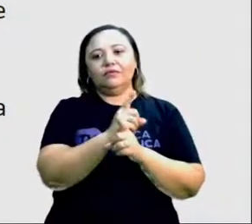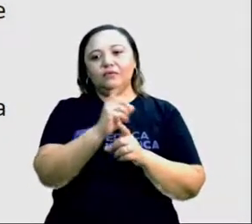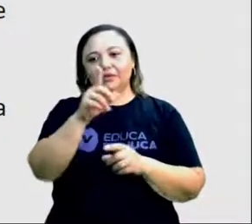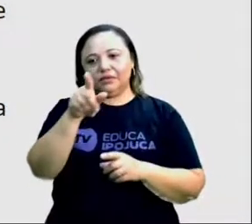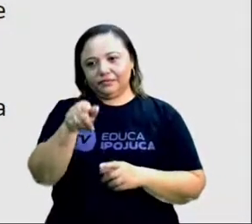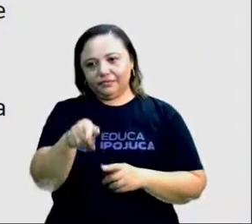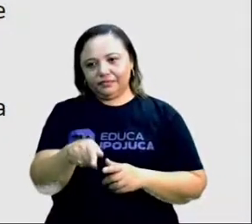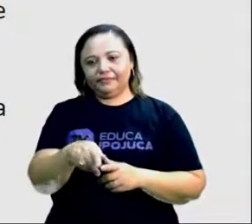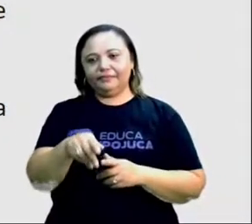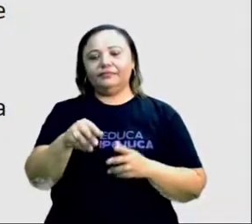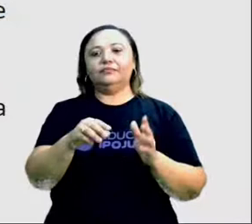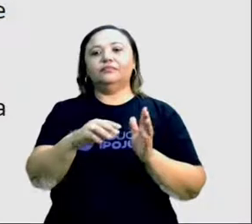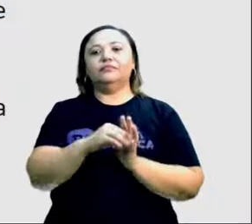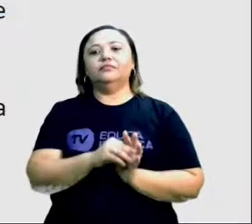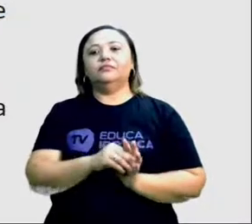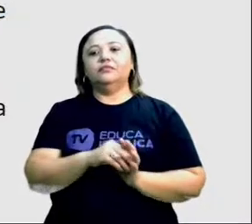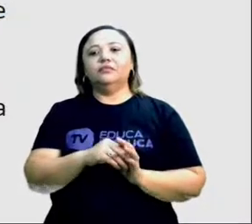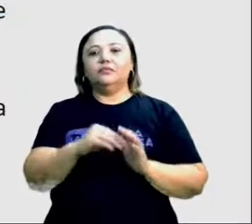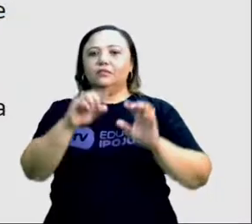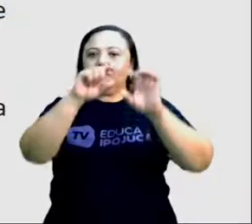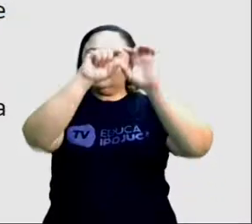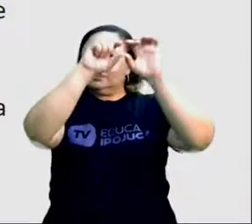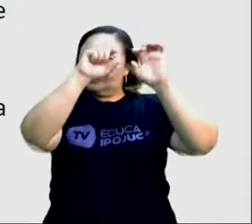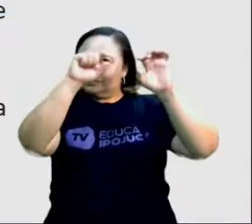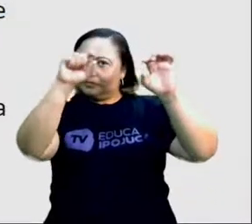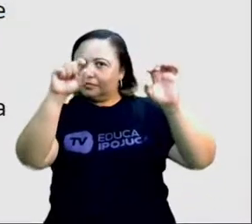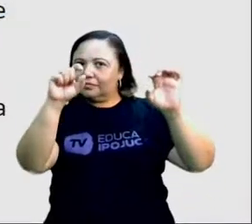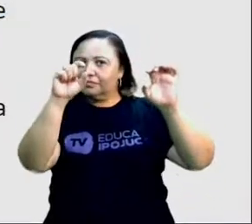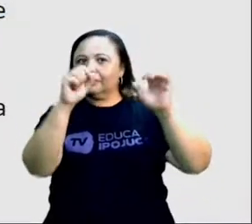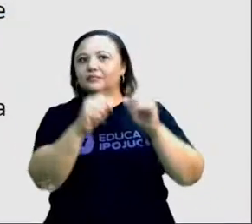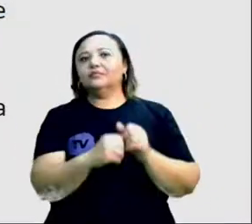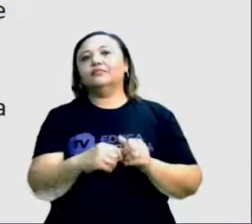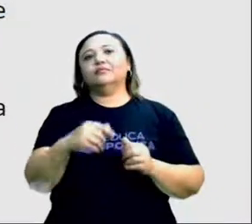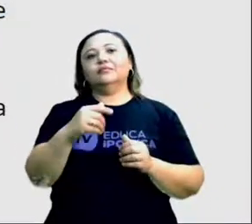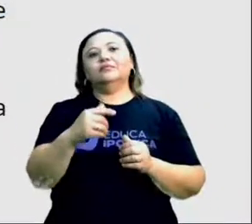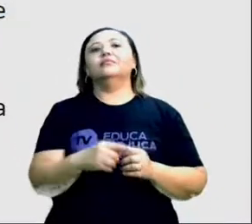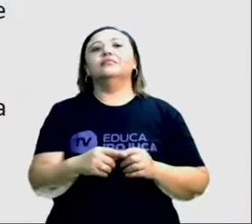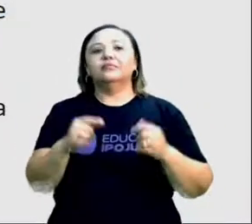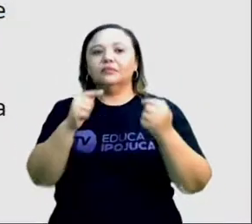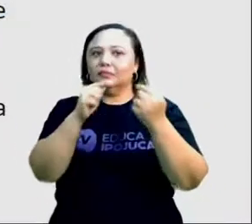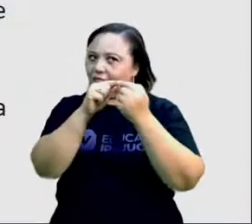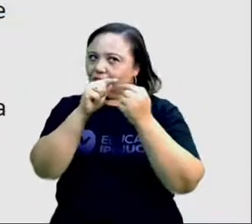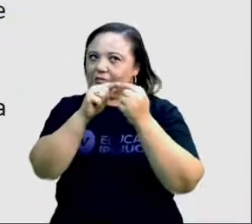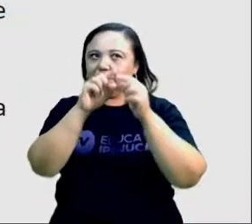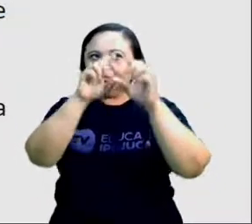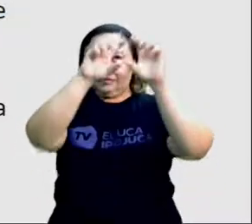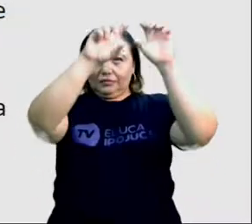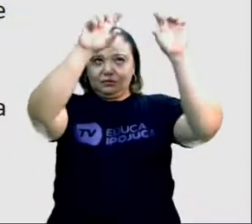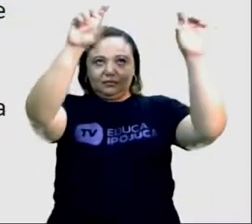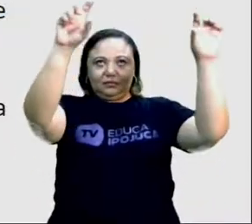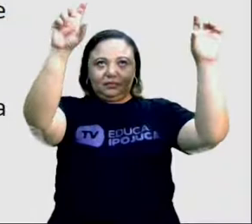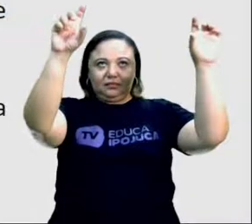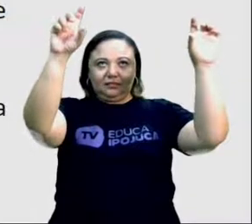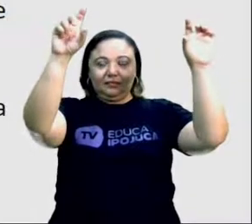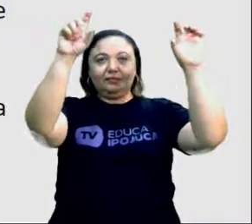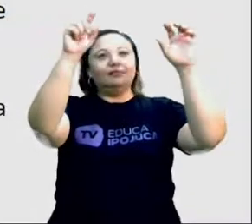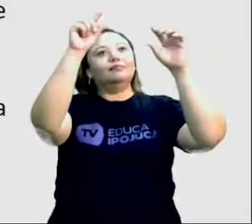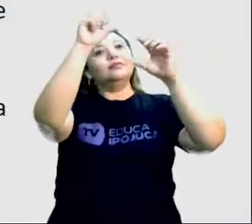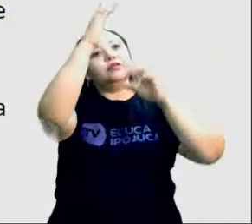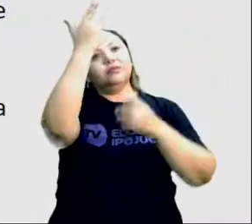energética. O subtítulo que fica logo abaixo do título, que é aquele que dá uma